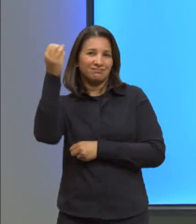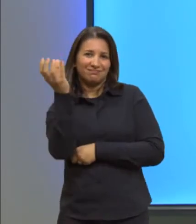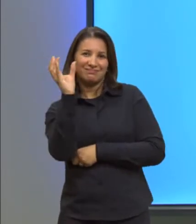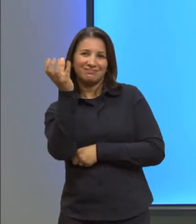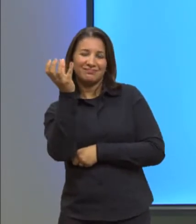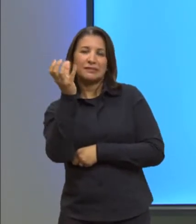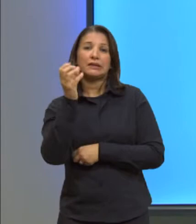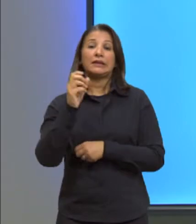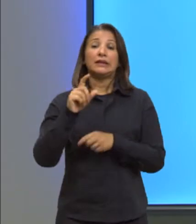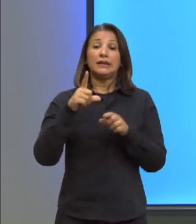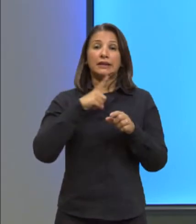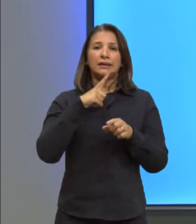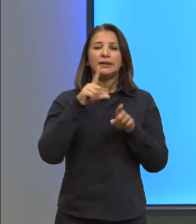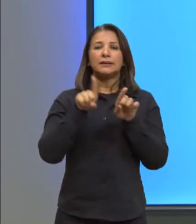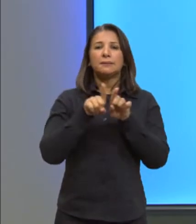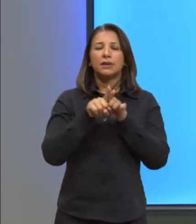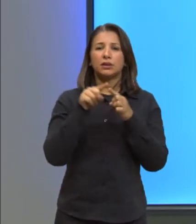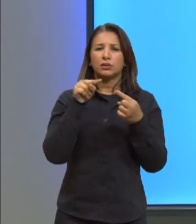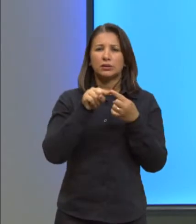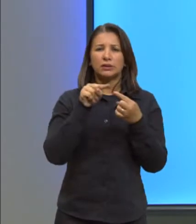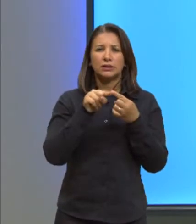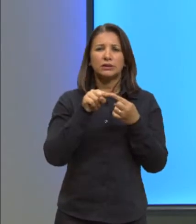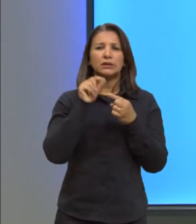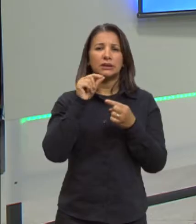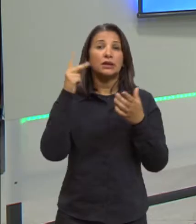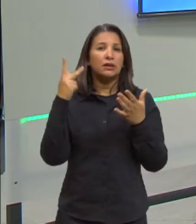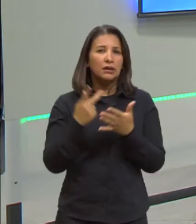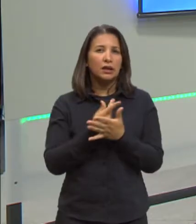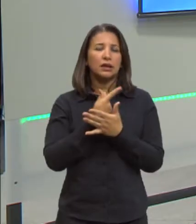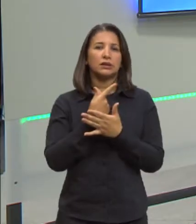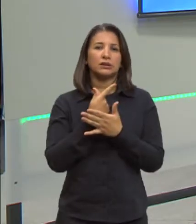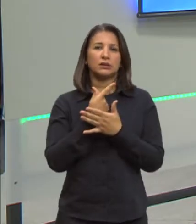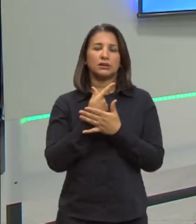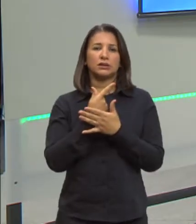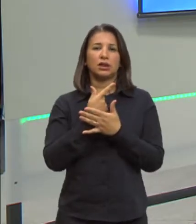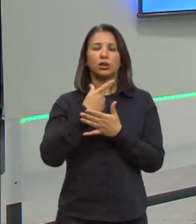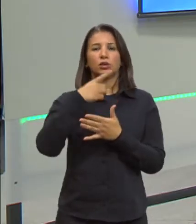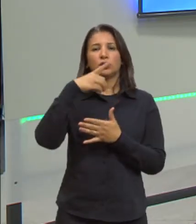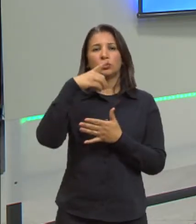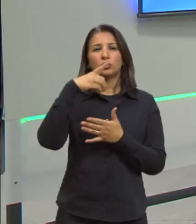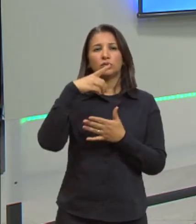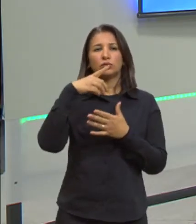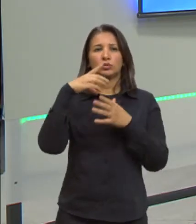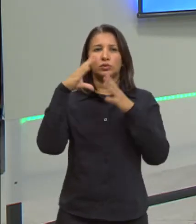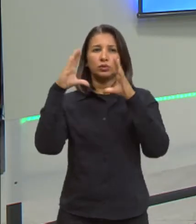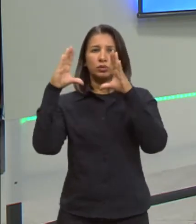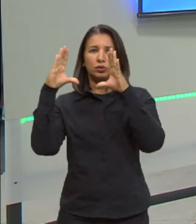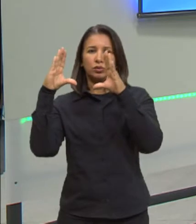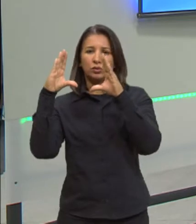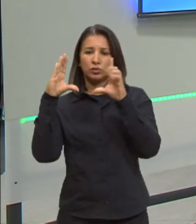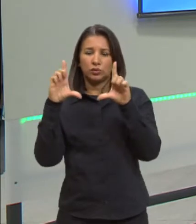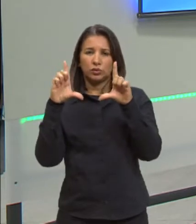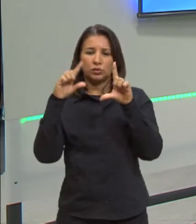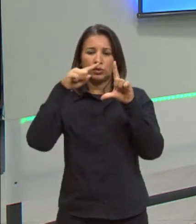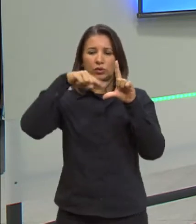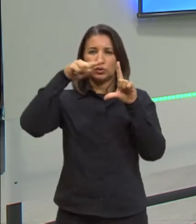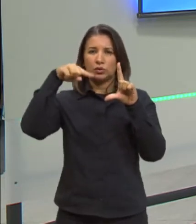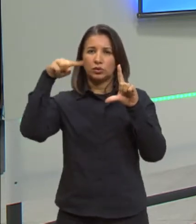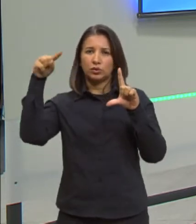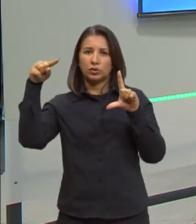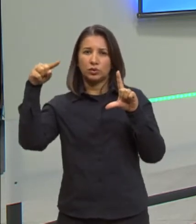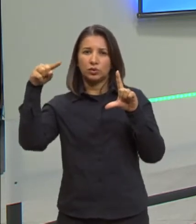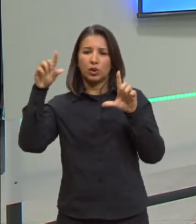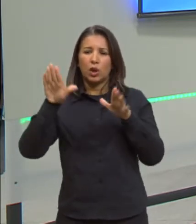nós temos uma aplicação que ainda acontece, que são os disjuntores, aqueles que caem quando ficam muito tempo no